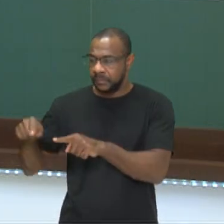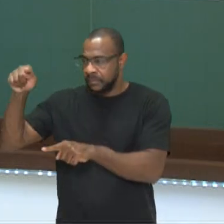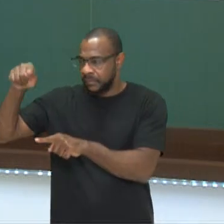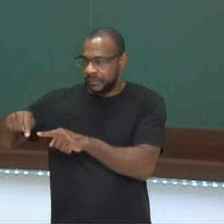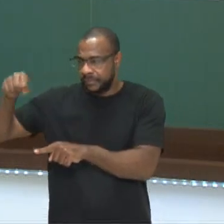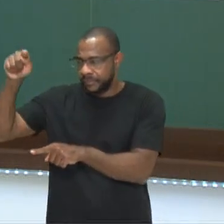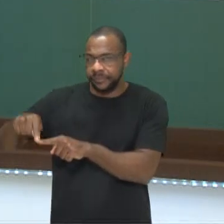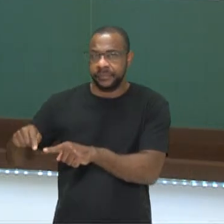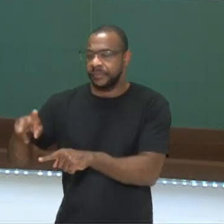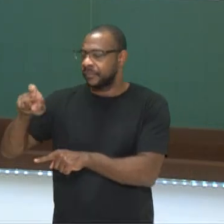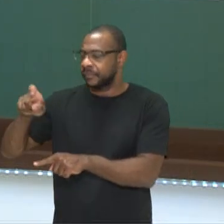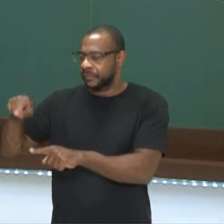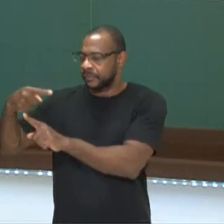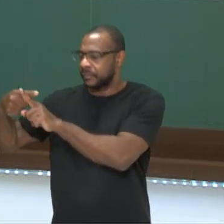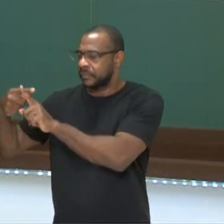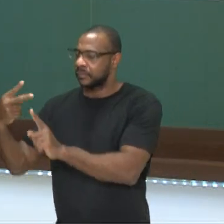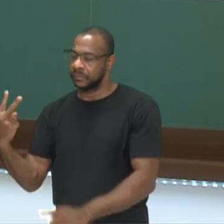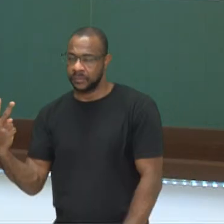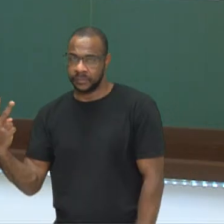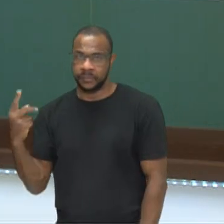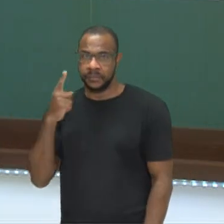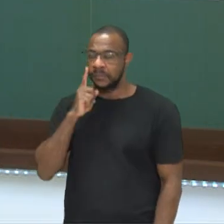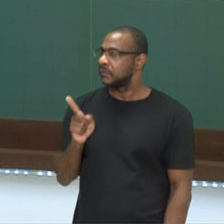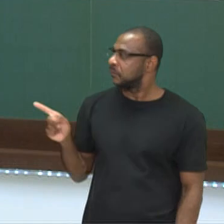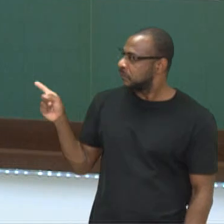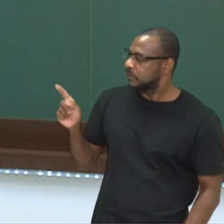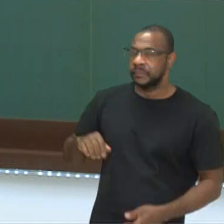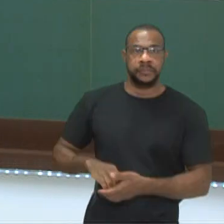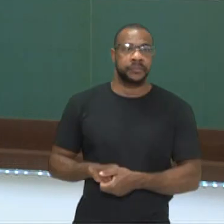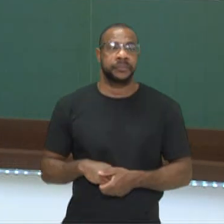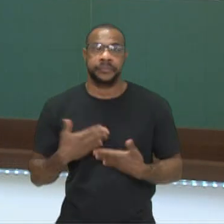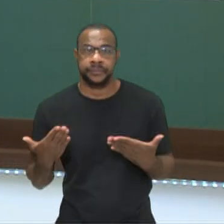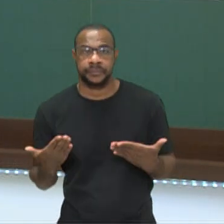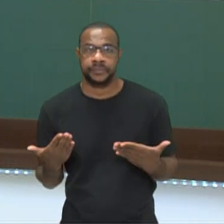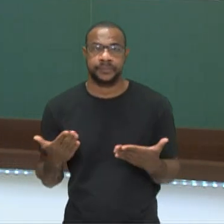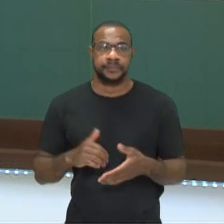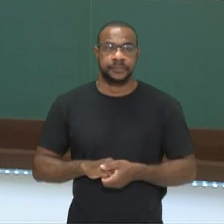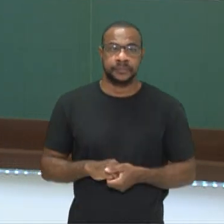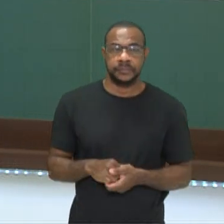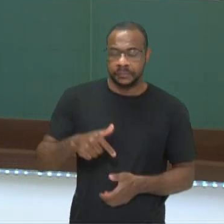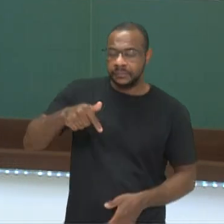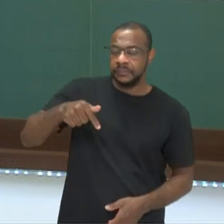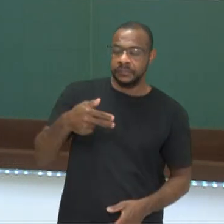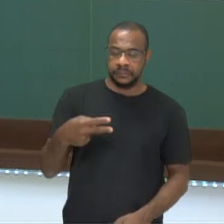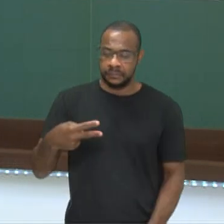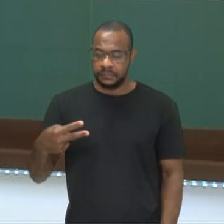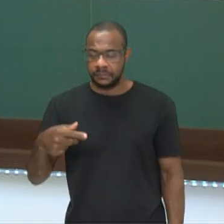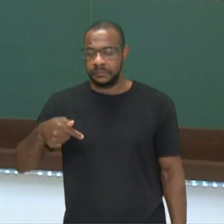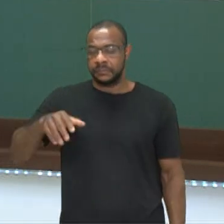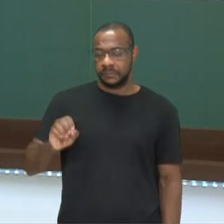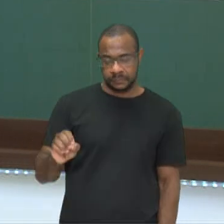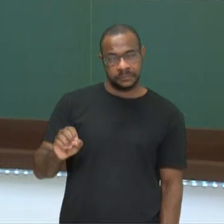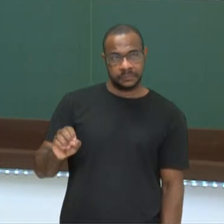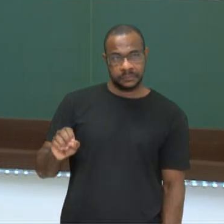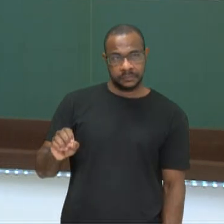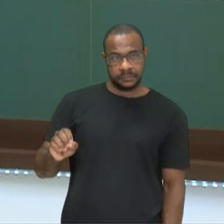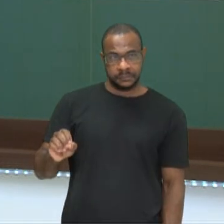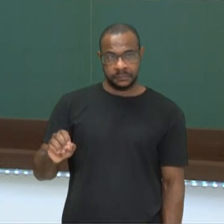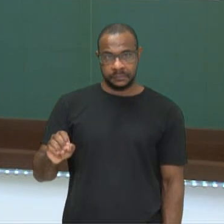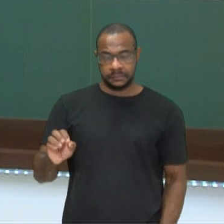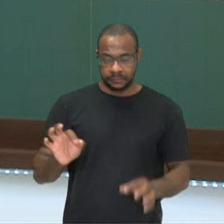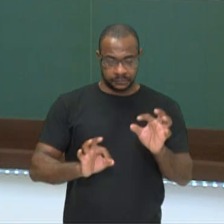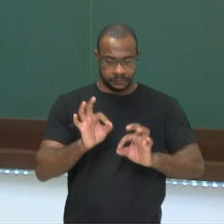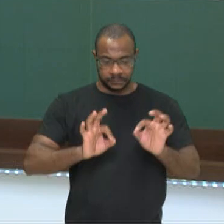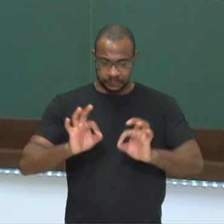altura. A altura é x mais 2, ok? Igual a 70, porque foi essa que ele desenhou, com a área 70